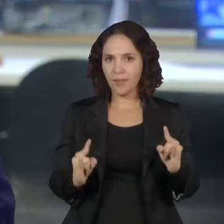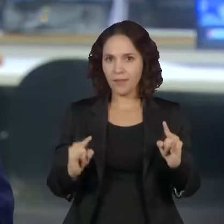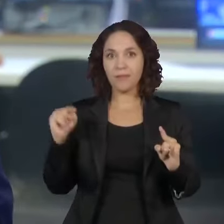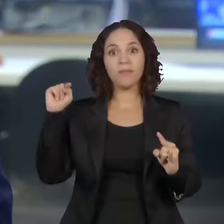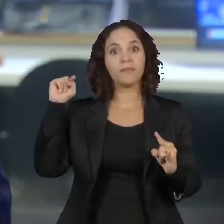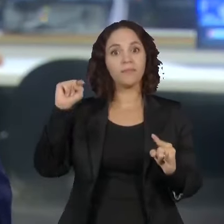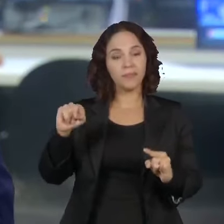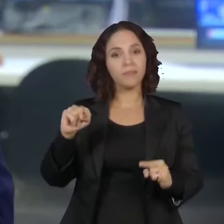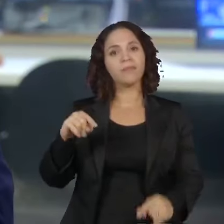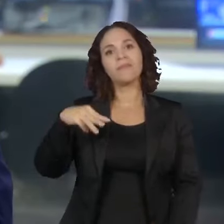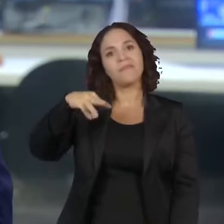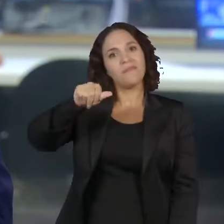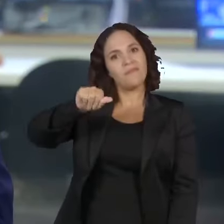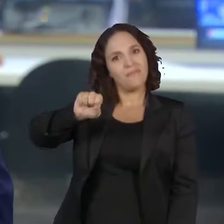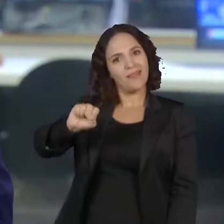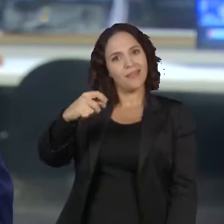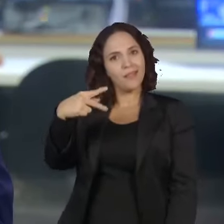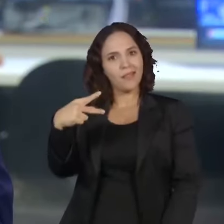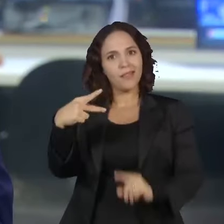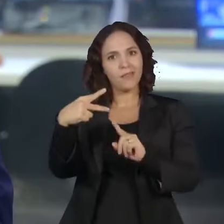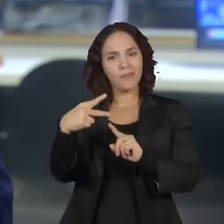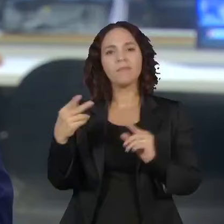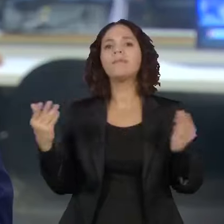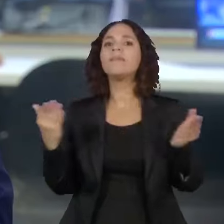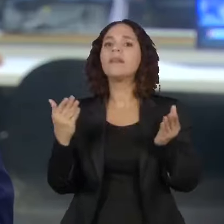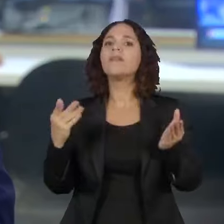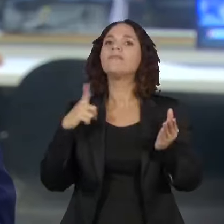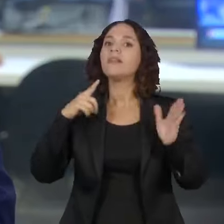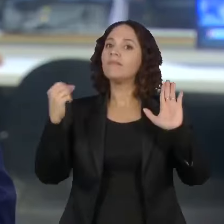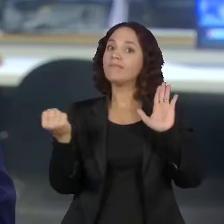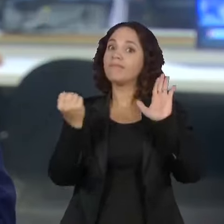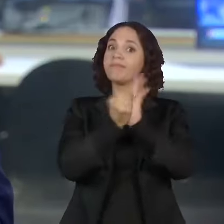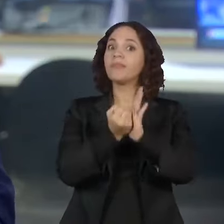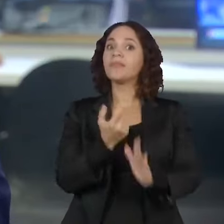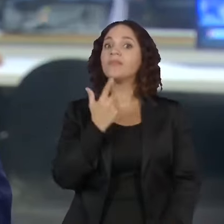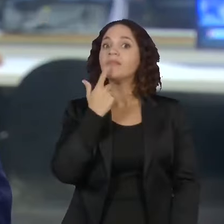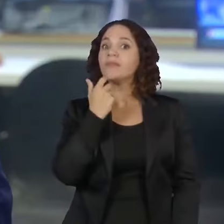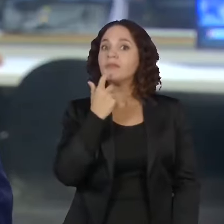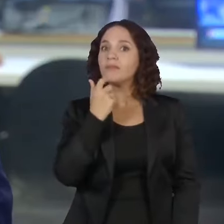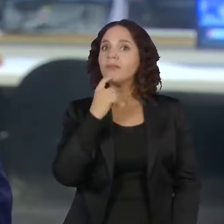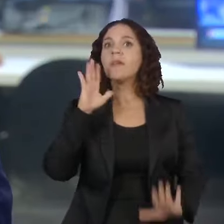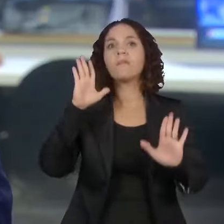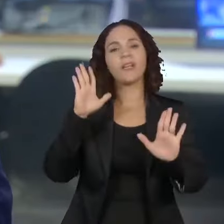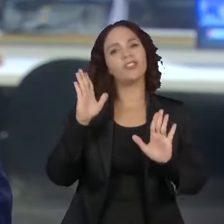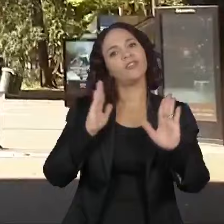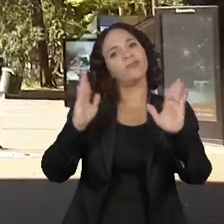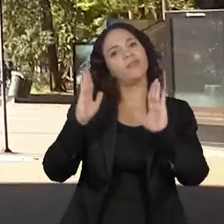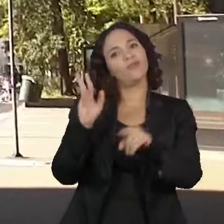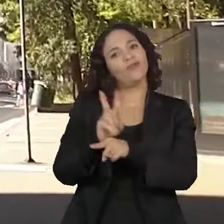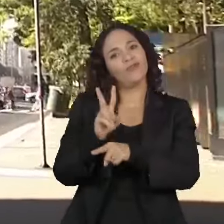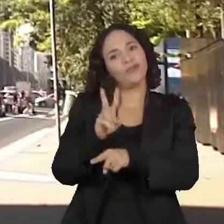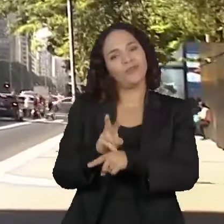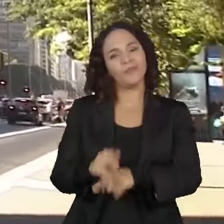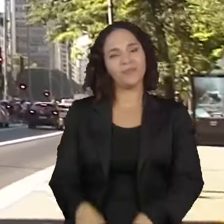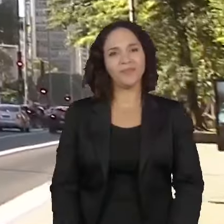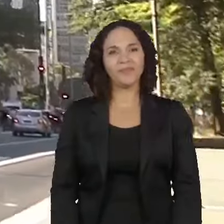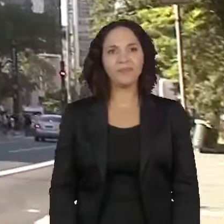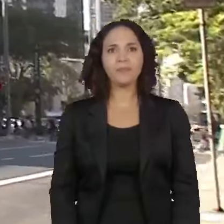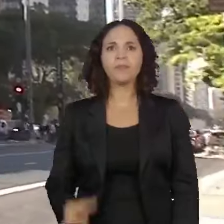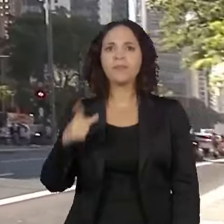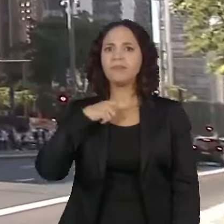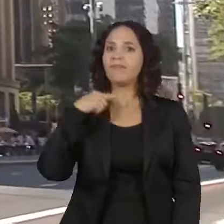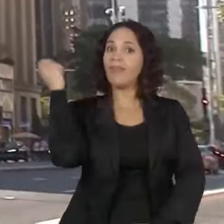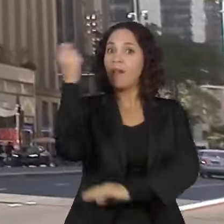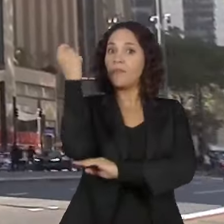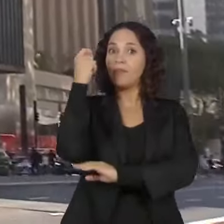Chateaubriand, o MASP, abriu mão da marcante cor vermelha nesse processo, mas essa mudança é temporária. Quem passa pela